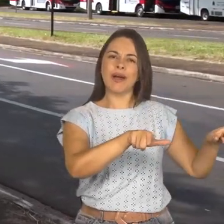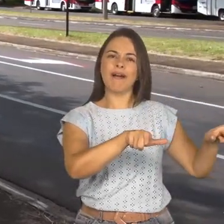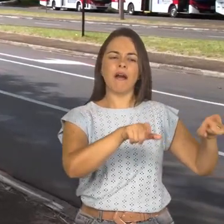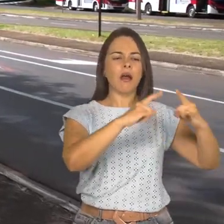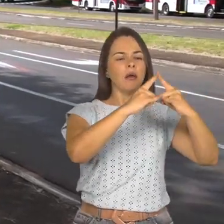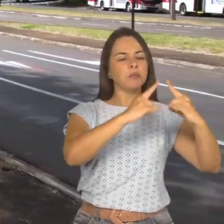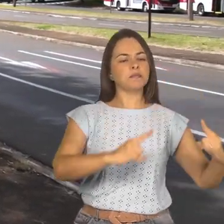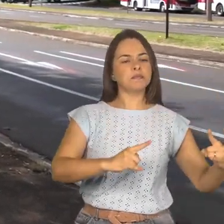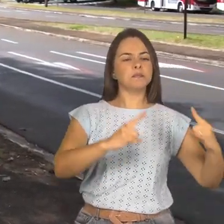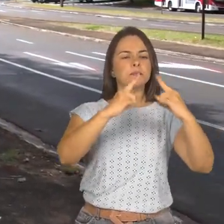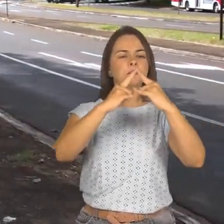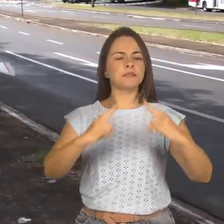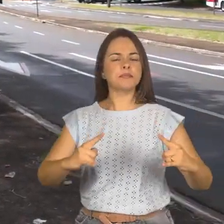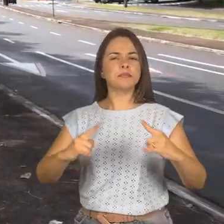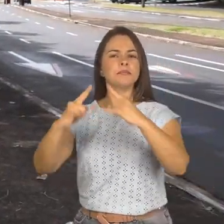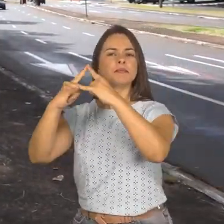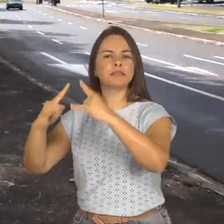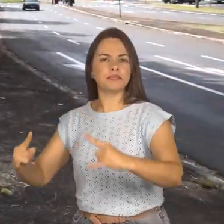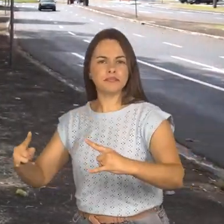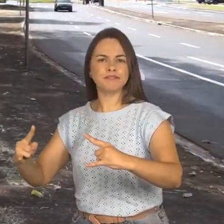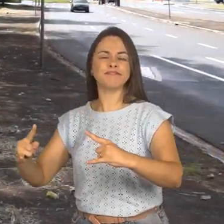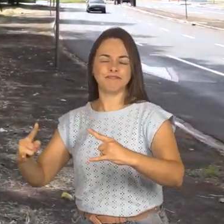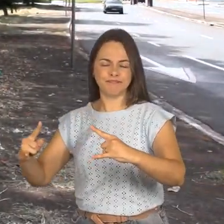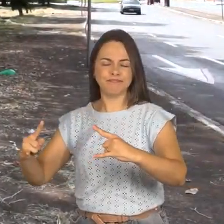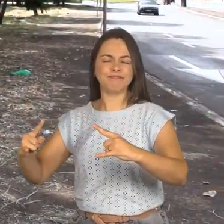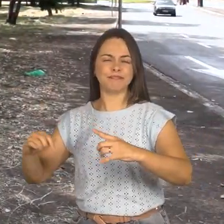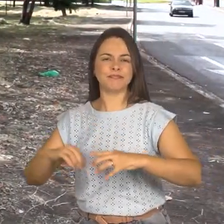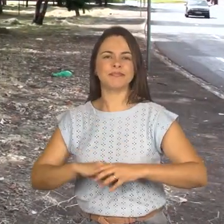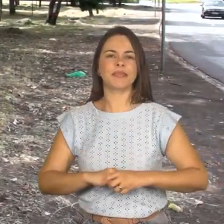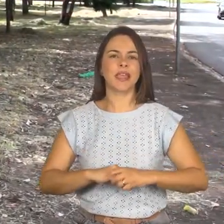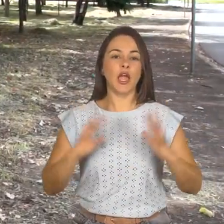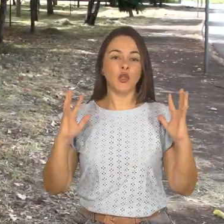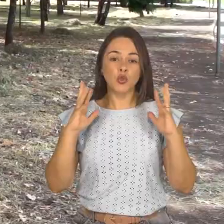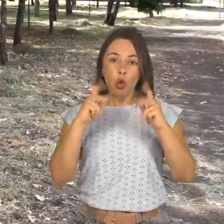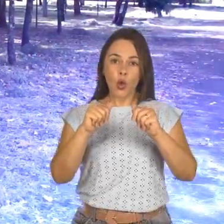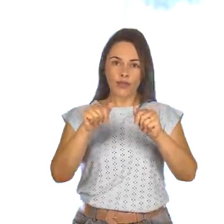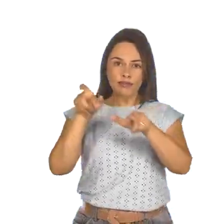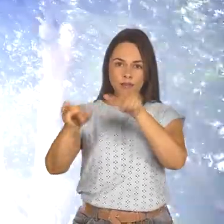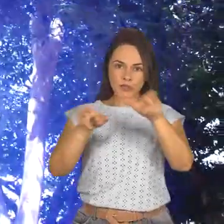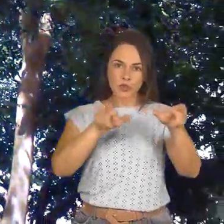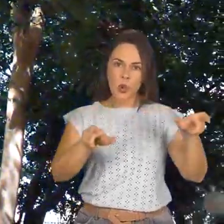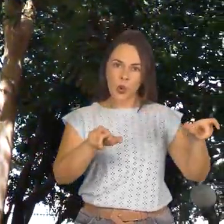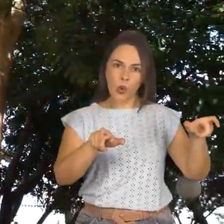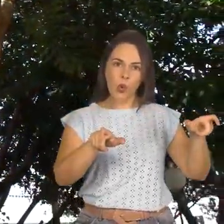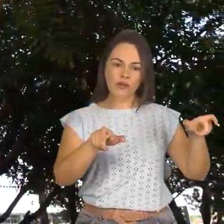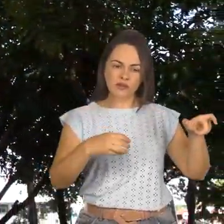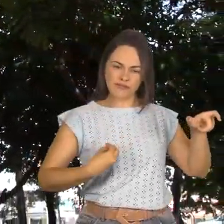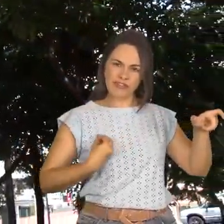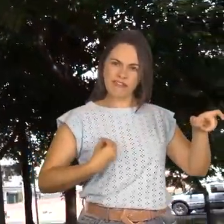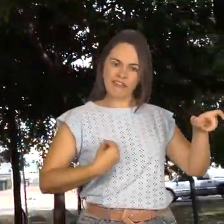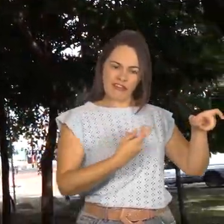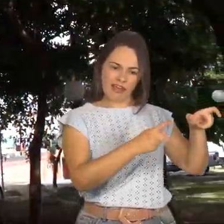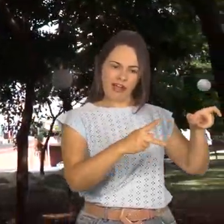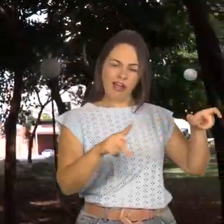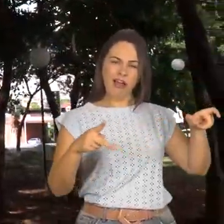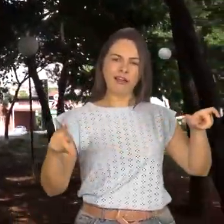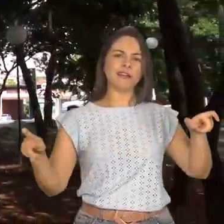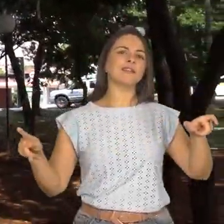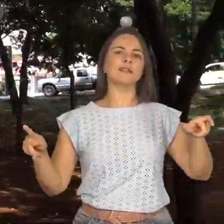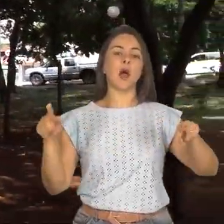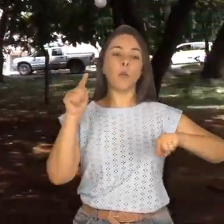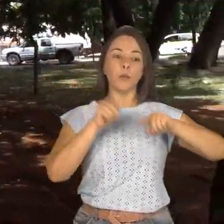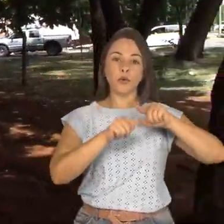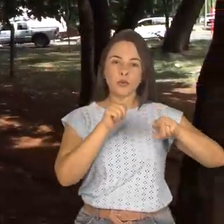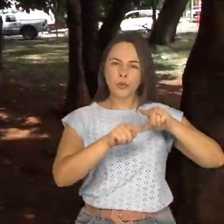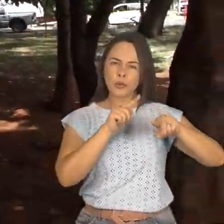acampadas em barracas improvisadas. Todas as pessoas que estavam no local tiveram seus